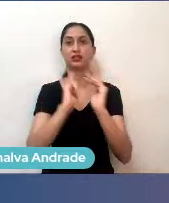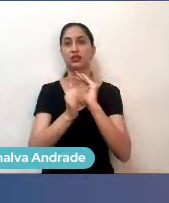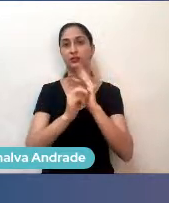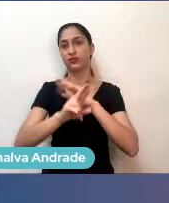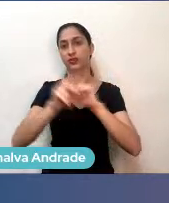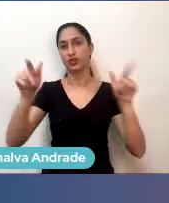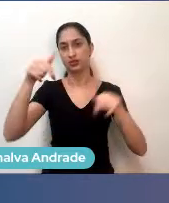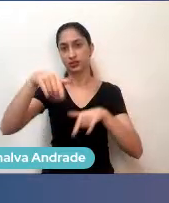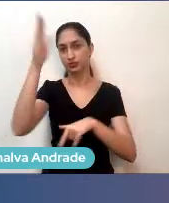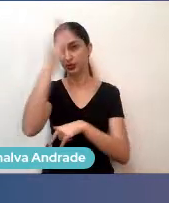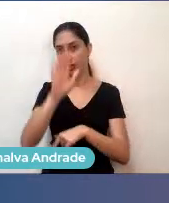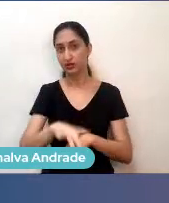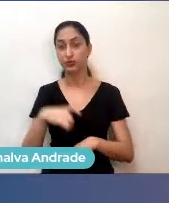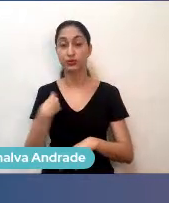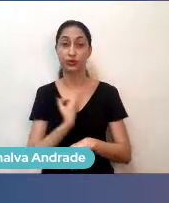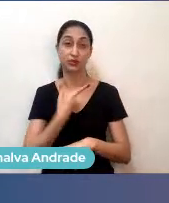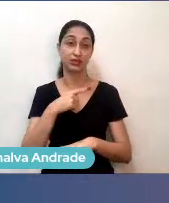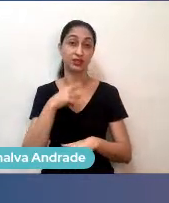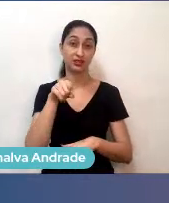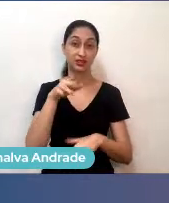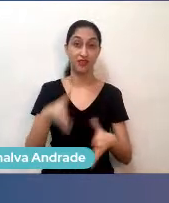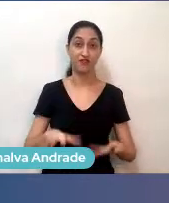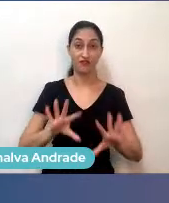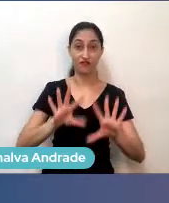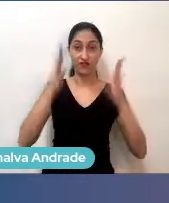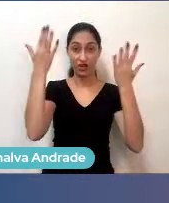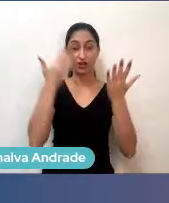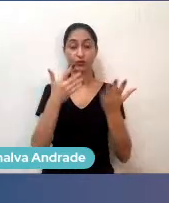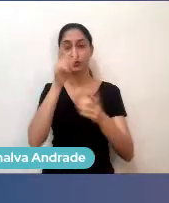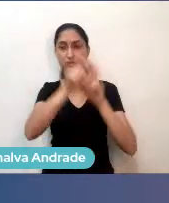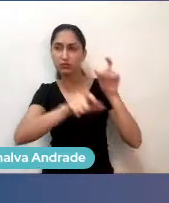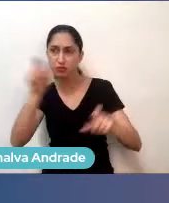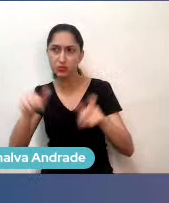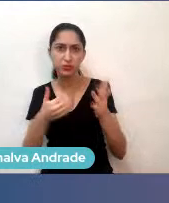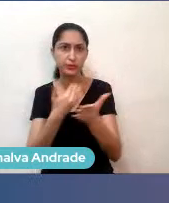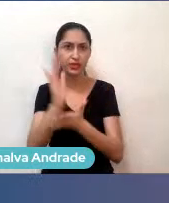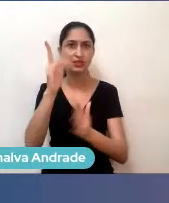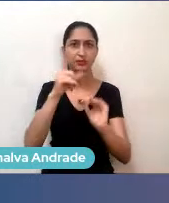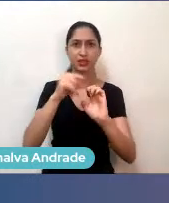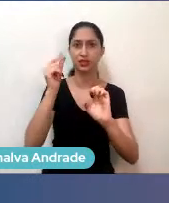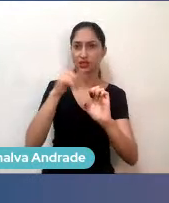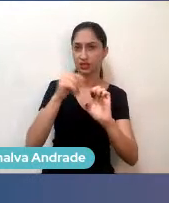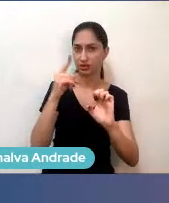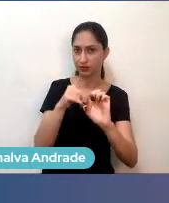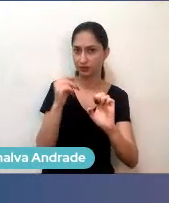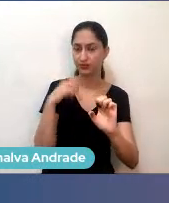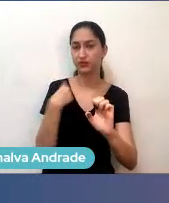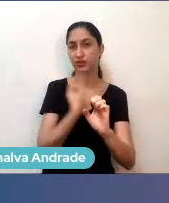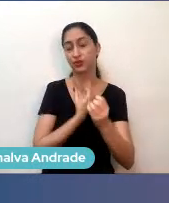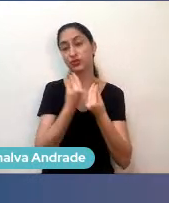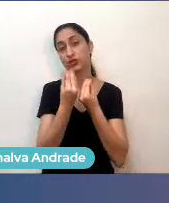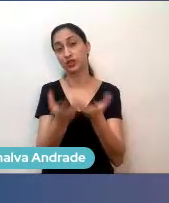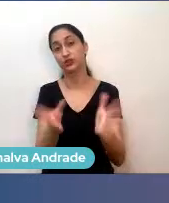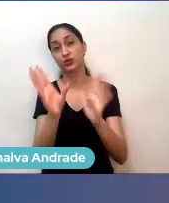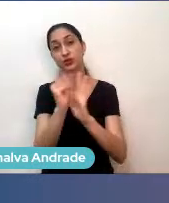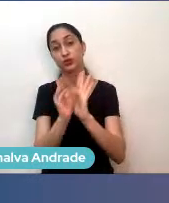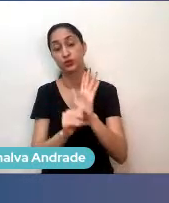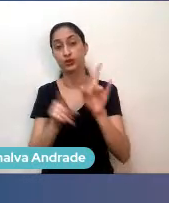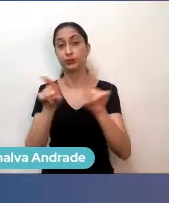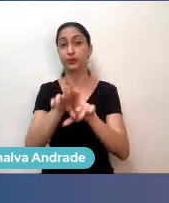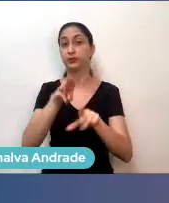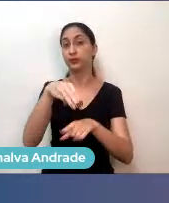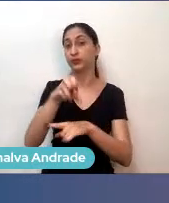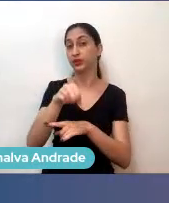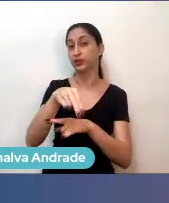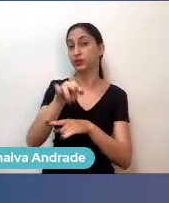então a gente tem aí esse evento que ajuda quem está começando a empreender, quem está pensando em empreender, e a gente traz conteúdo, a gente também trouxe mentorias, então